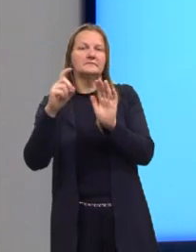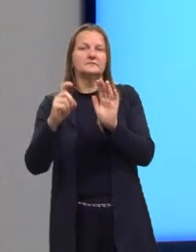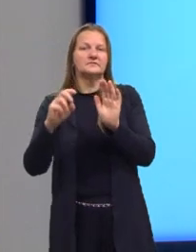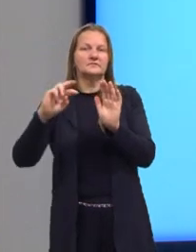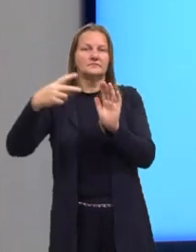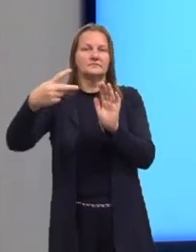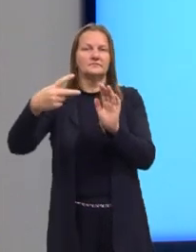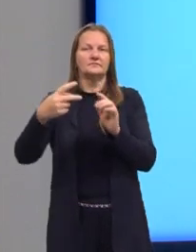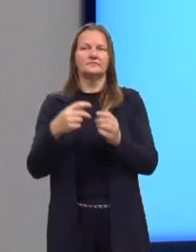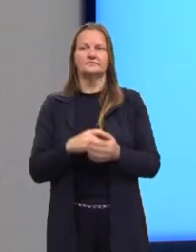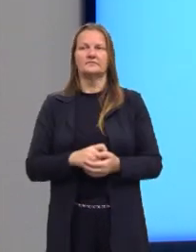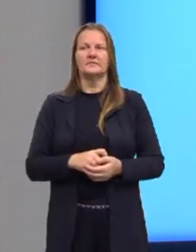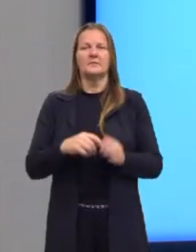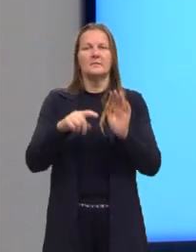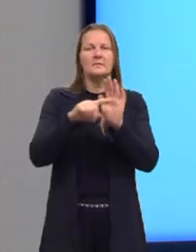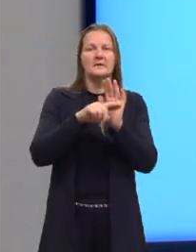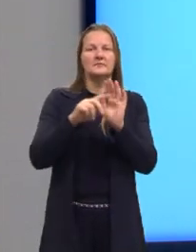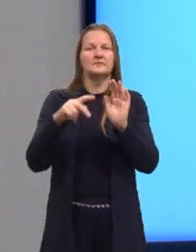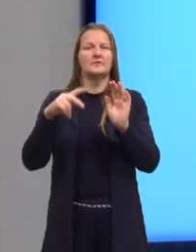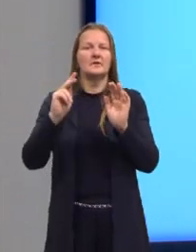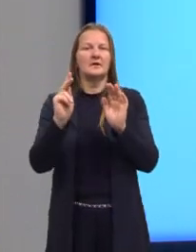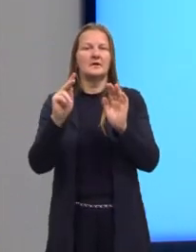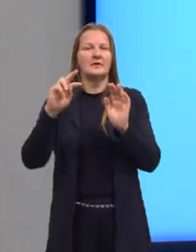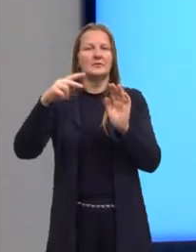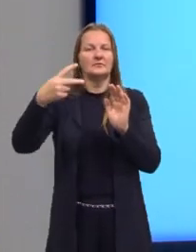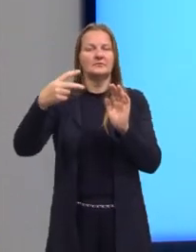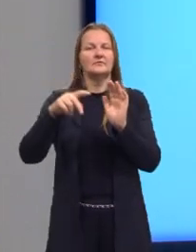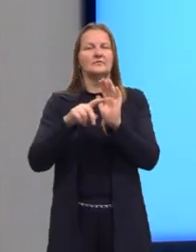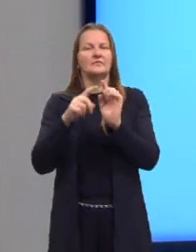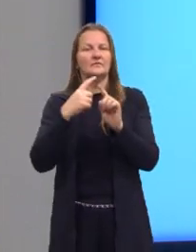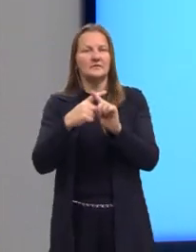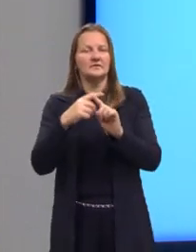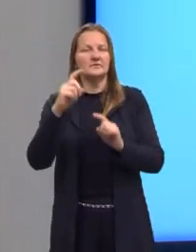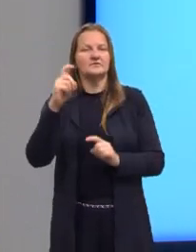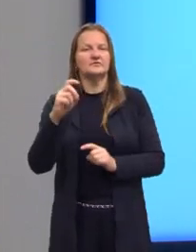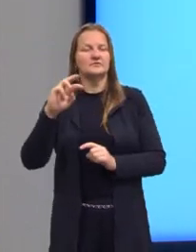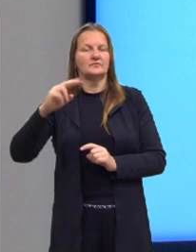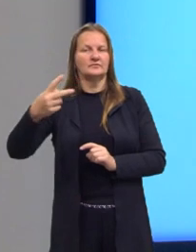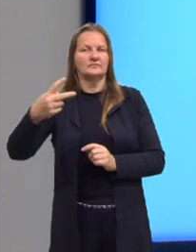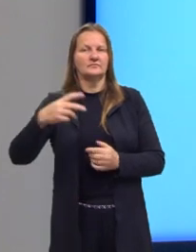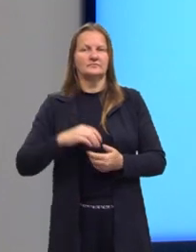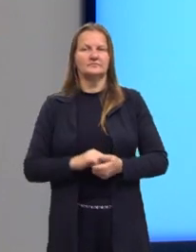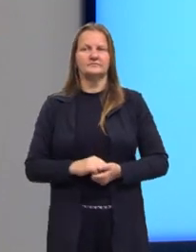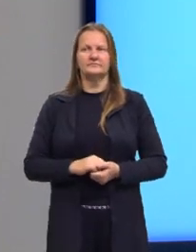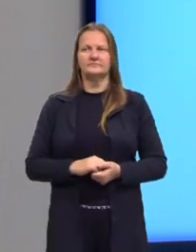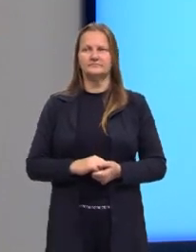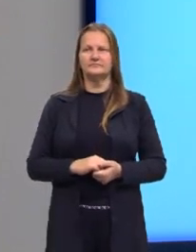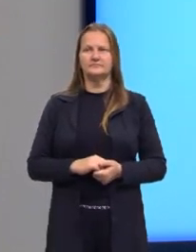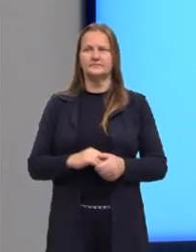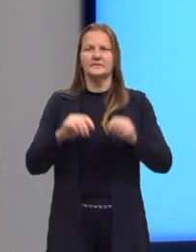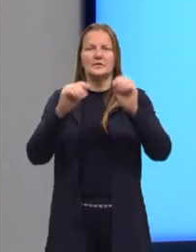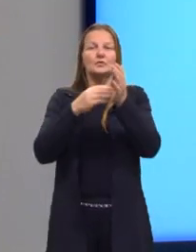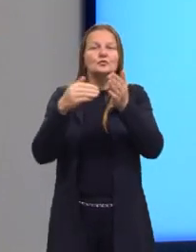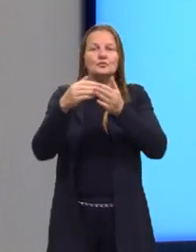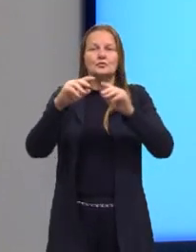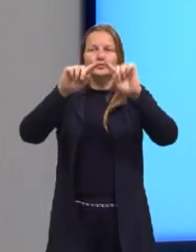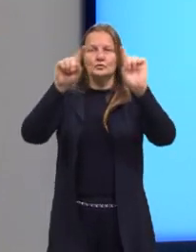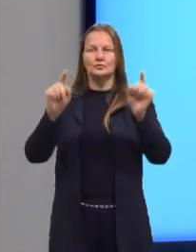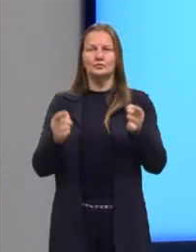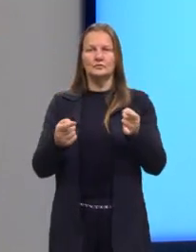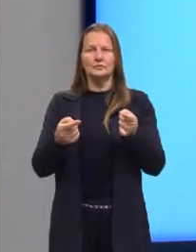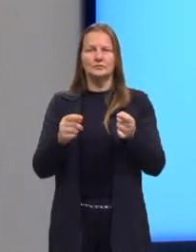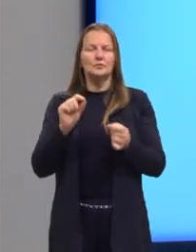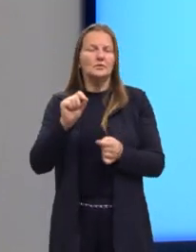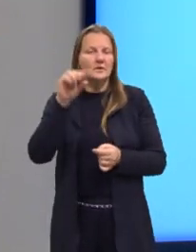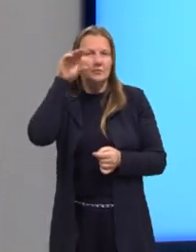que resulta então em menos K ao quadrado X ao quadrado. O que que nós precisamos observar, gente?